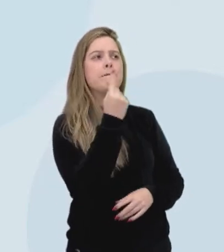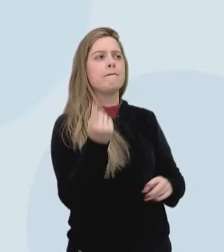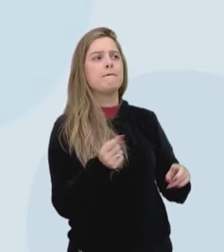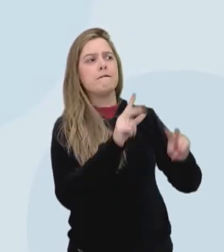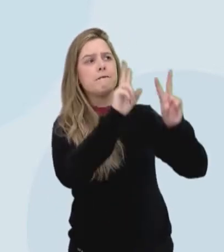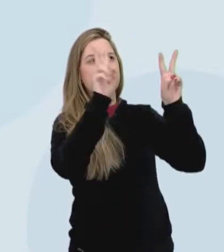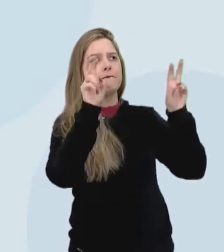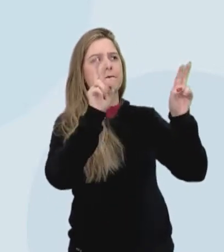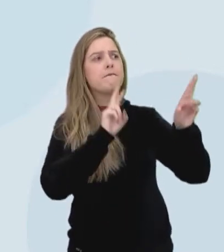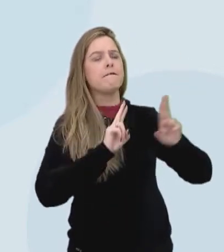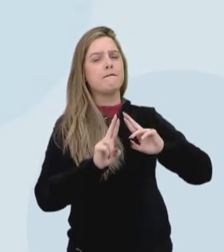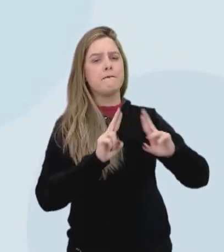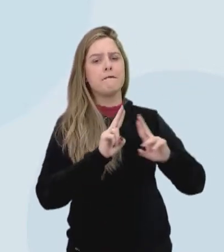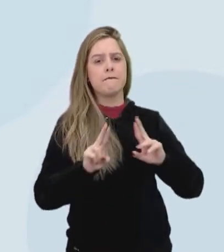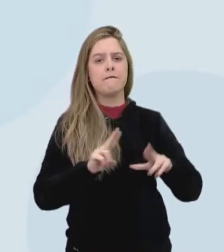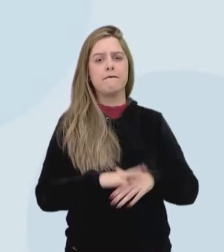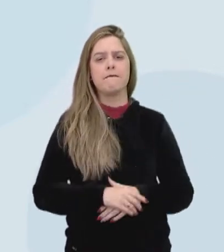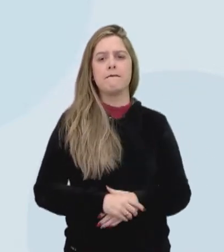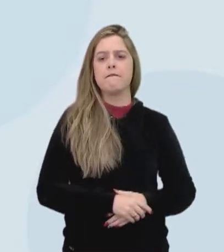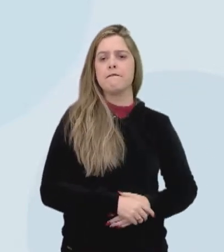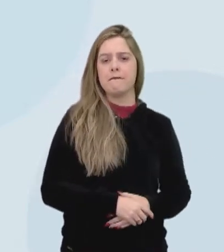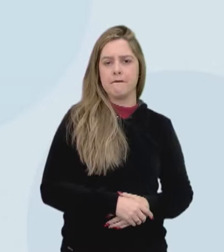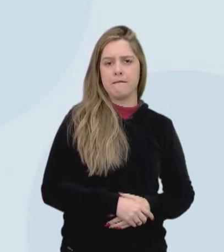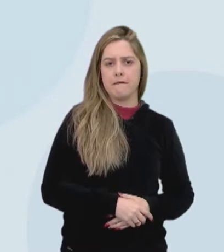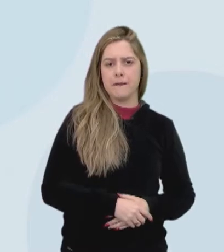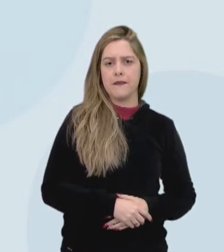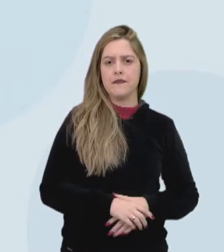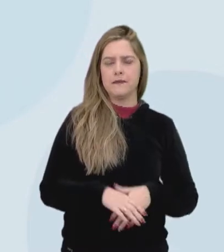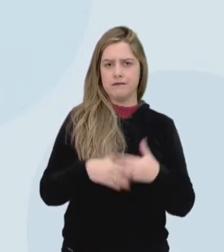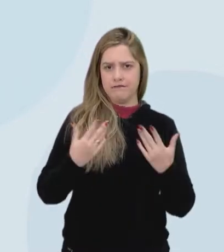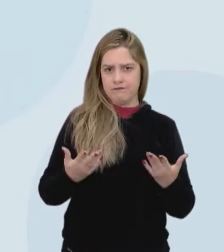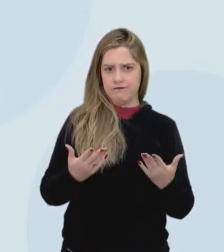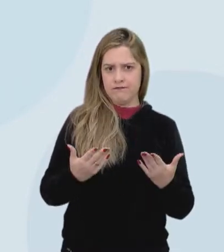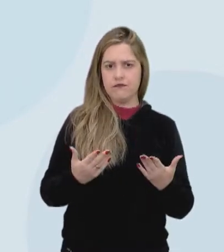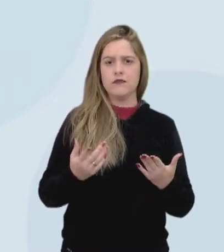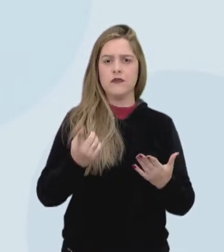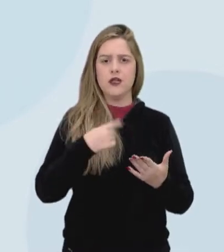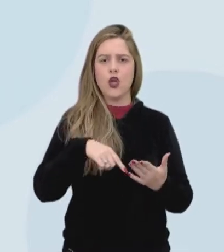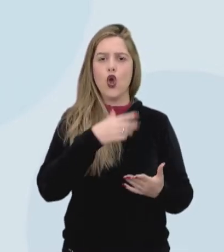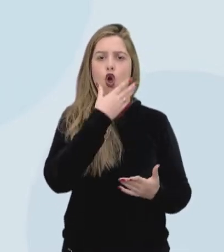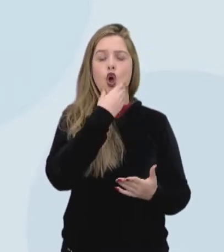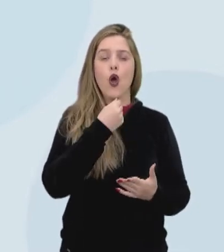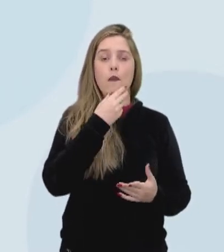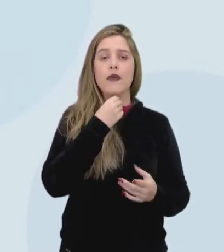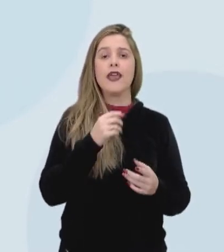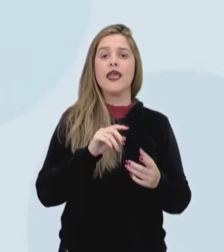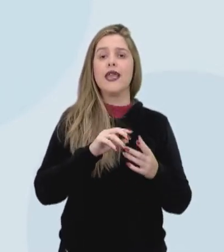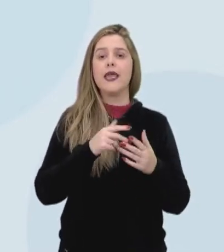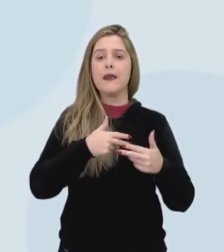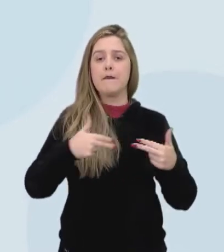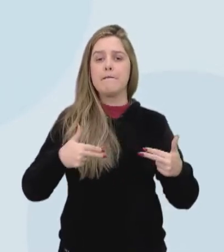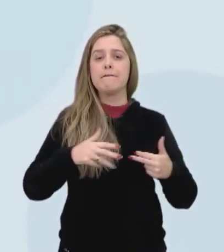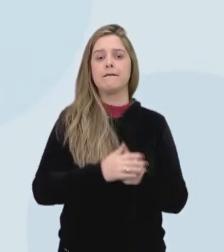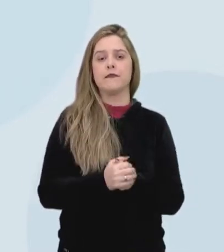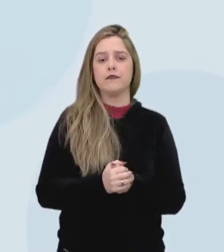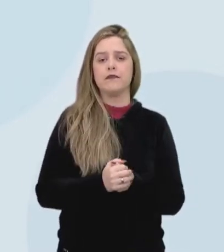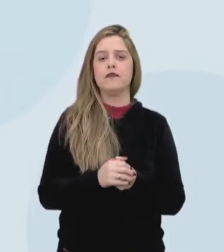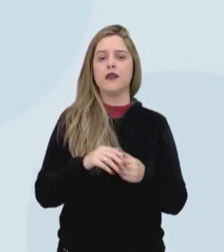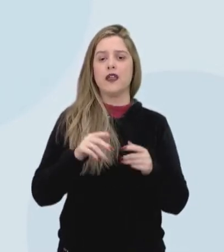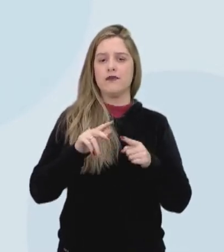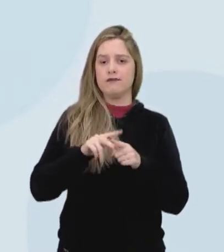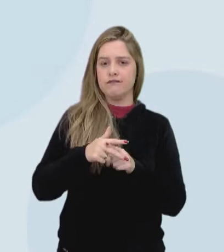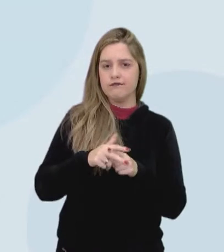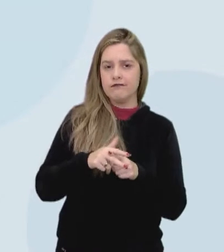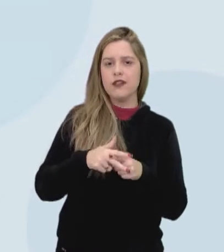relação entre homem e máquina. Lê pra nós. O está escrito aqui? É o artesanato e a manufatura,